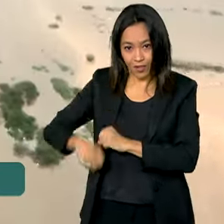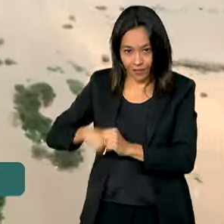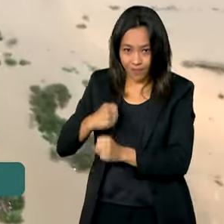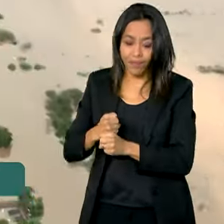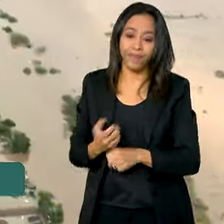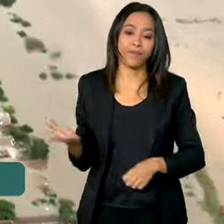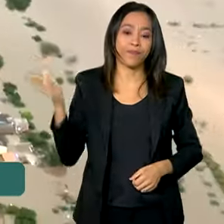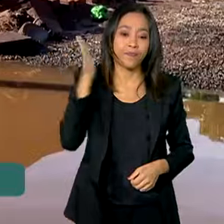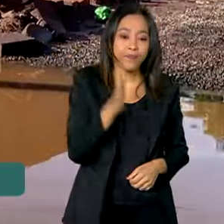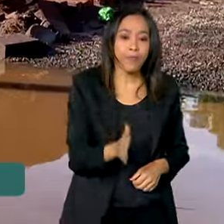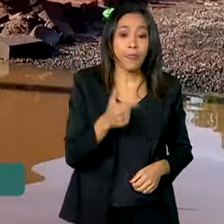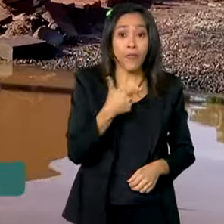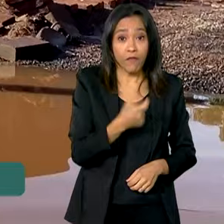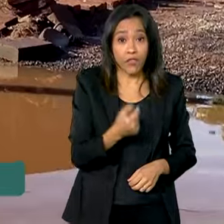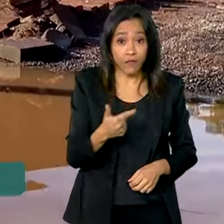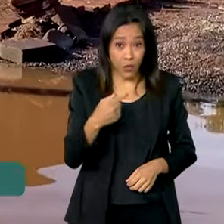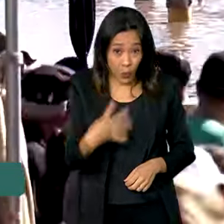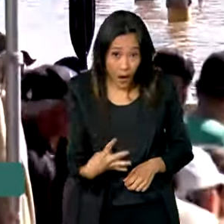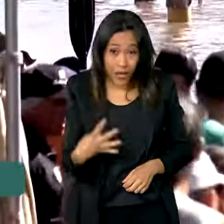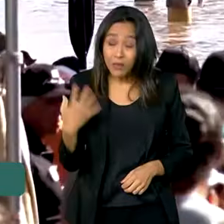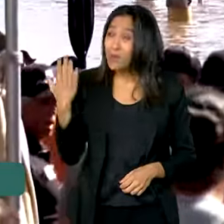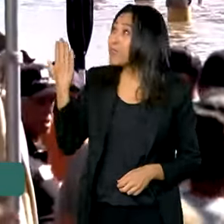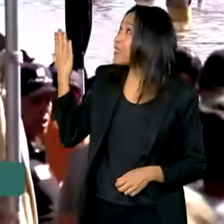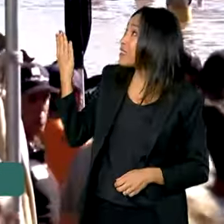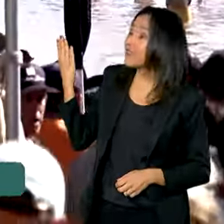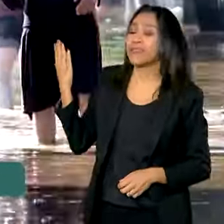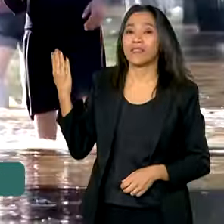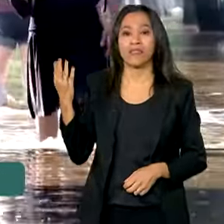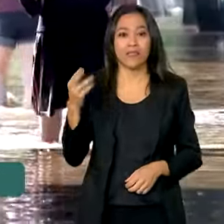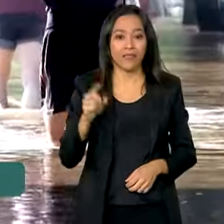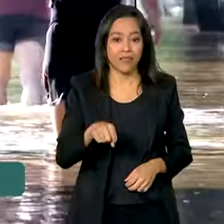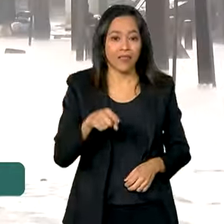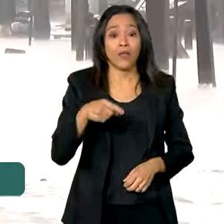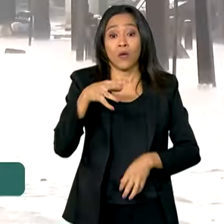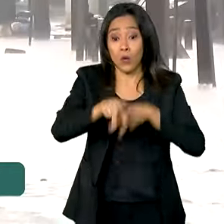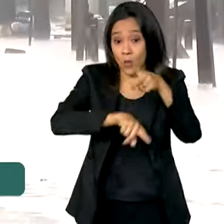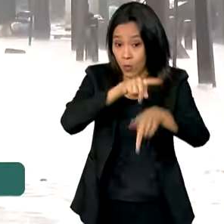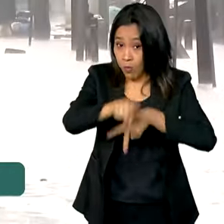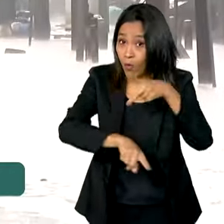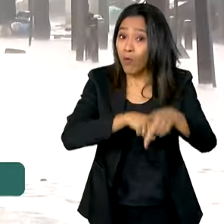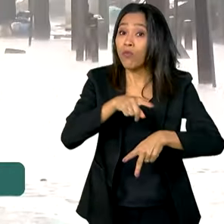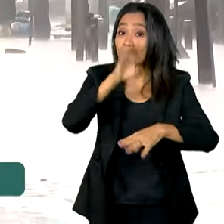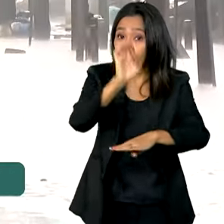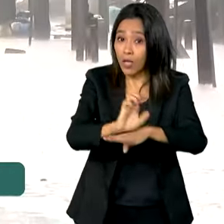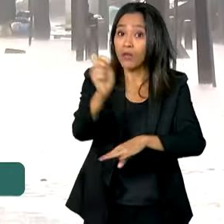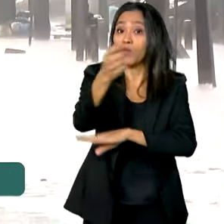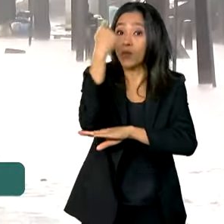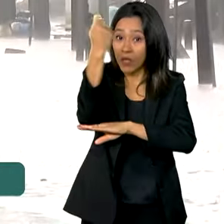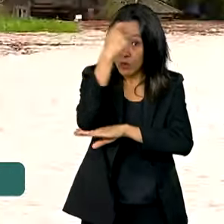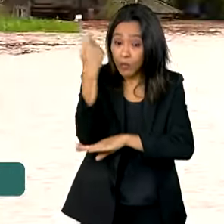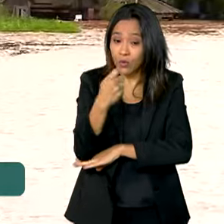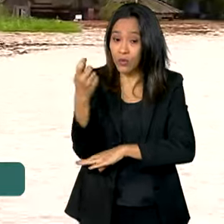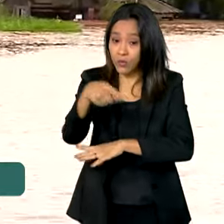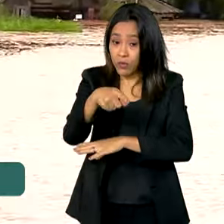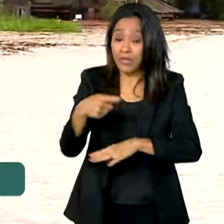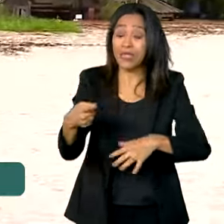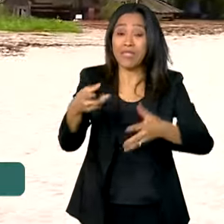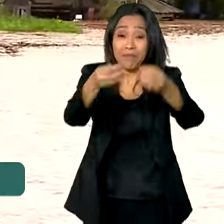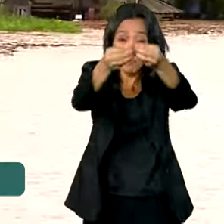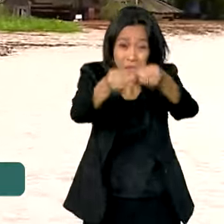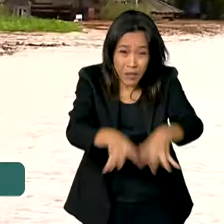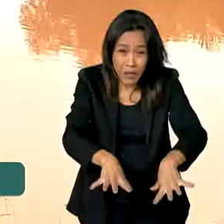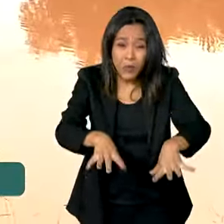2024 tem sido um ano atípico para a população do Rio Grande do Sul. O Estado foi assolado pelas